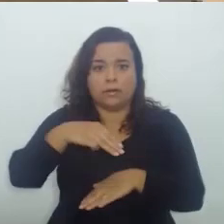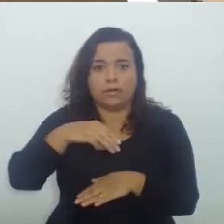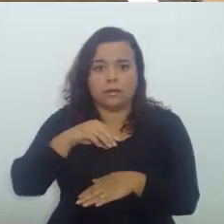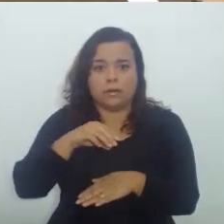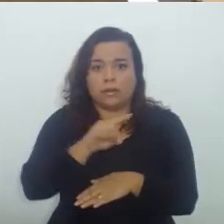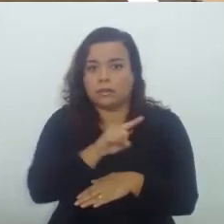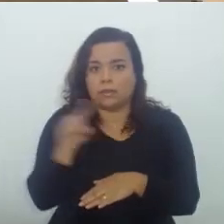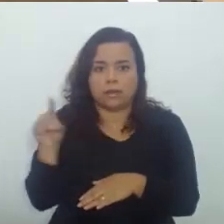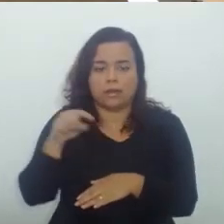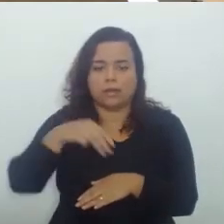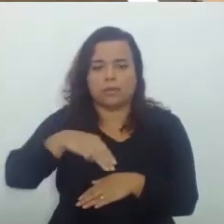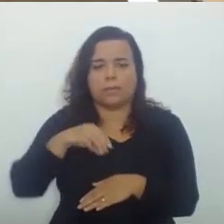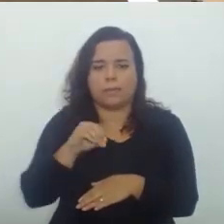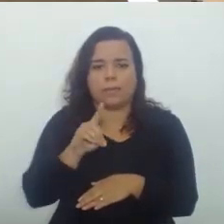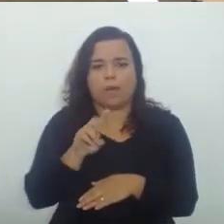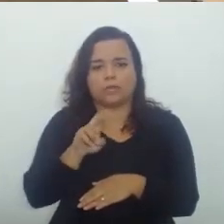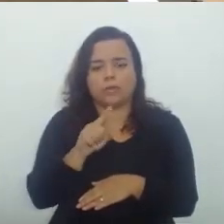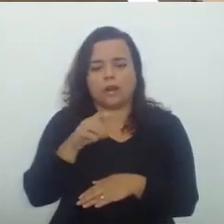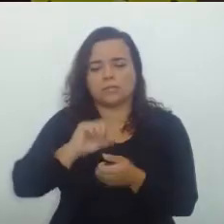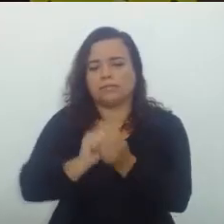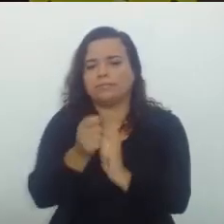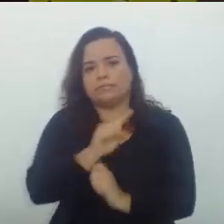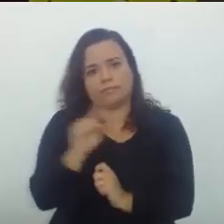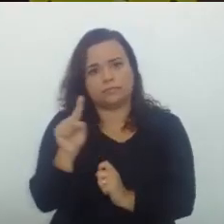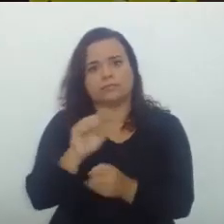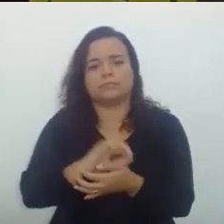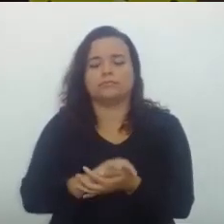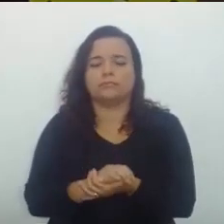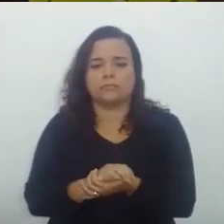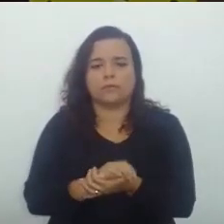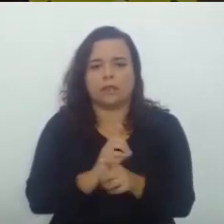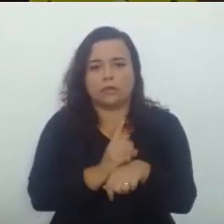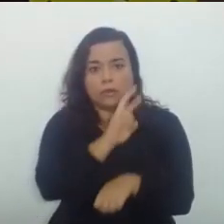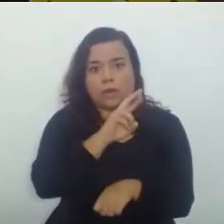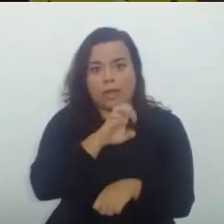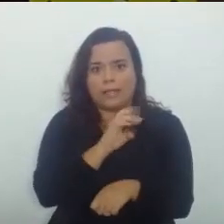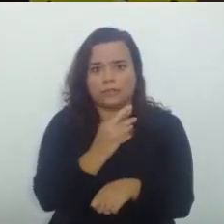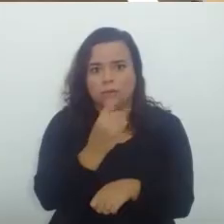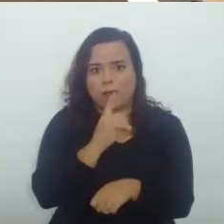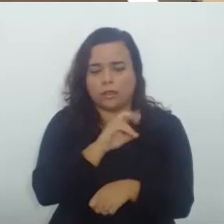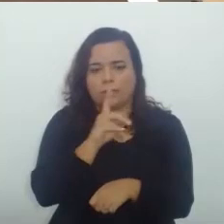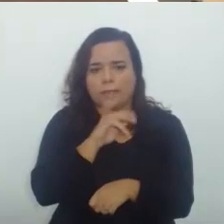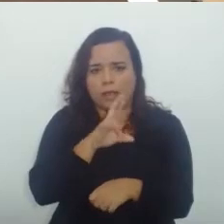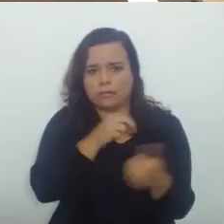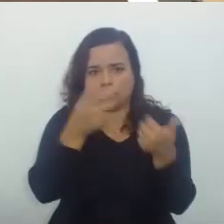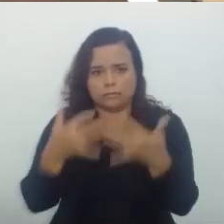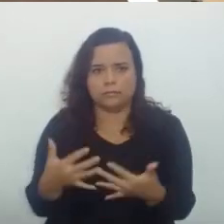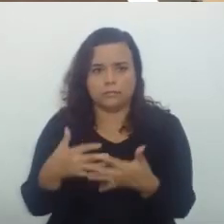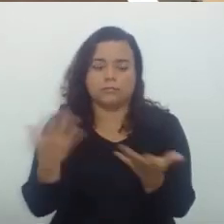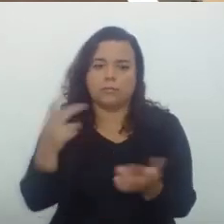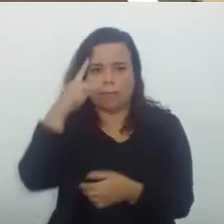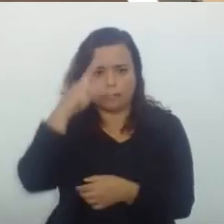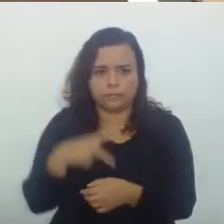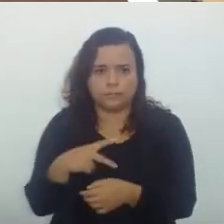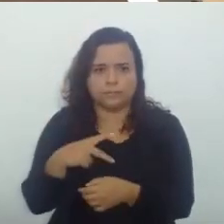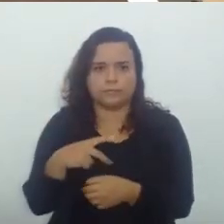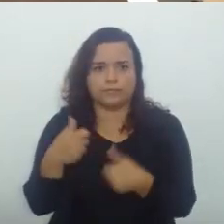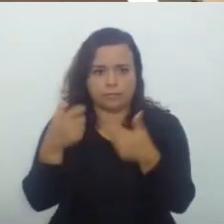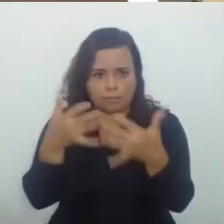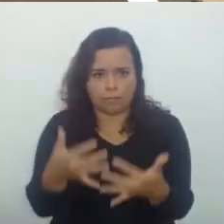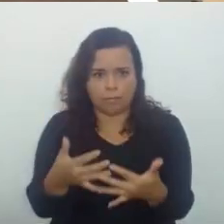não Modulação A não Modulação Doutor Eduardo Pinheiro Presidente Acompanha o relator Inclusive Na